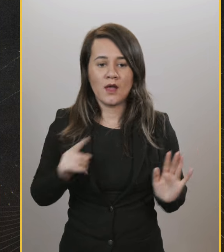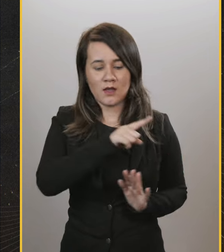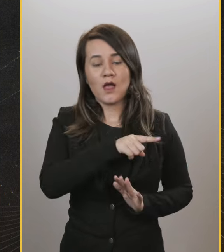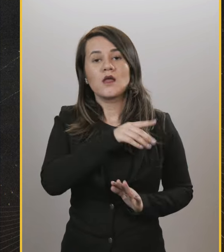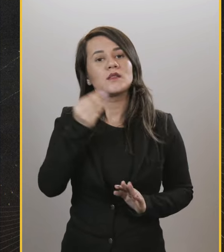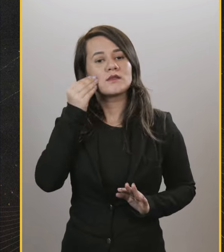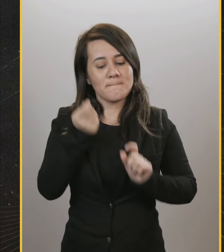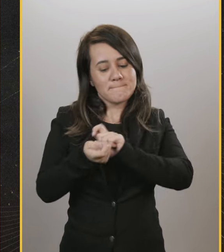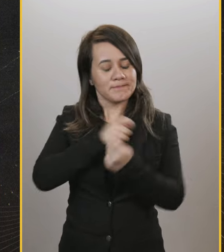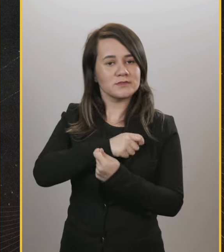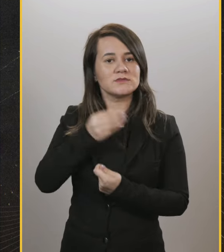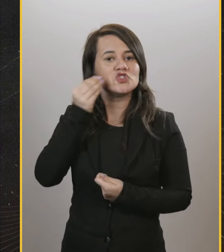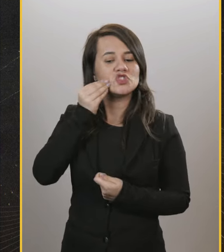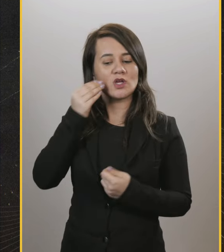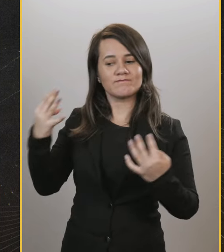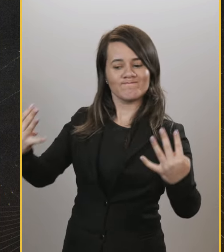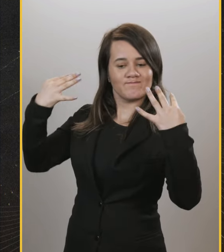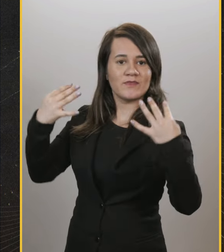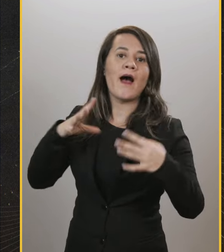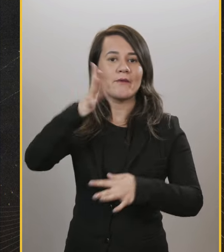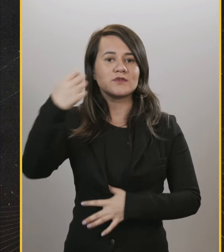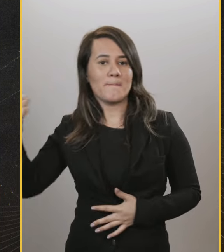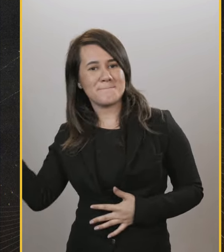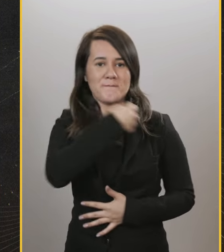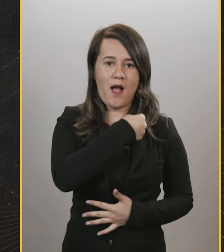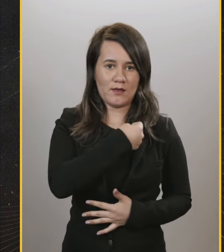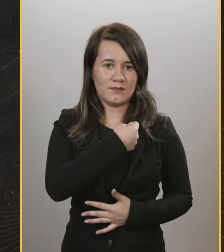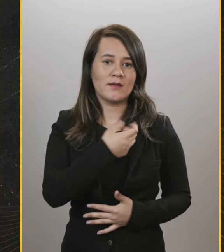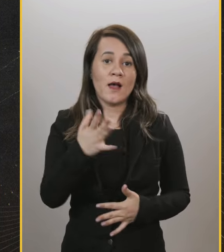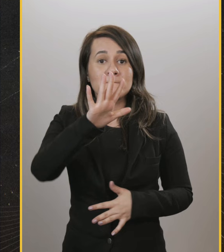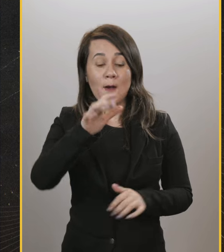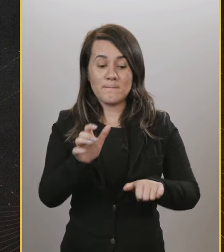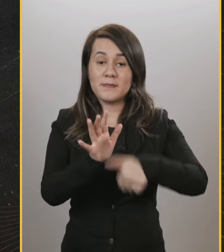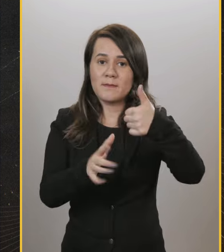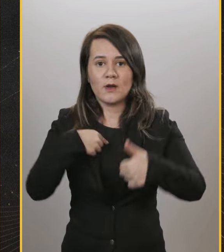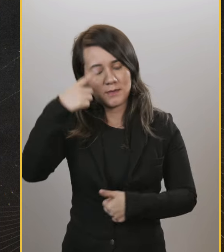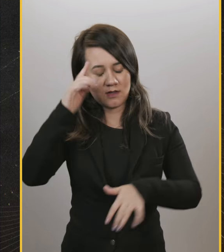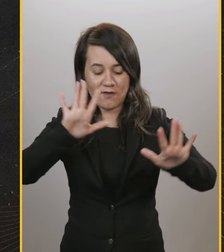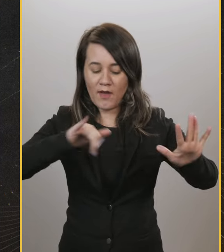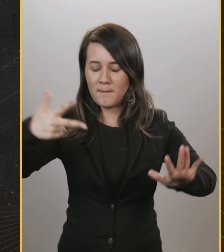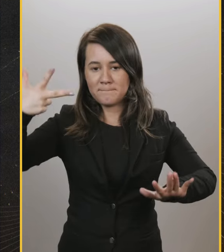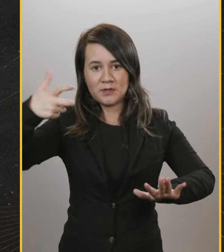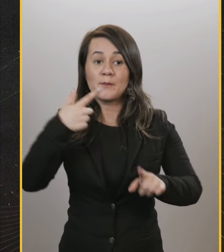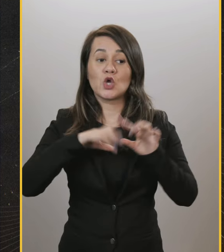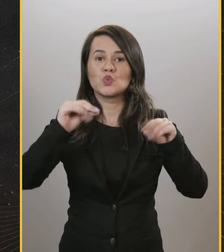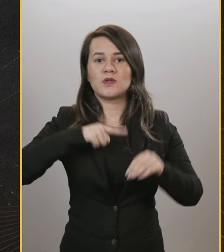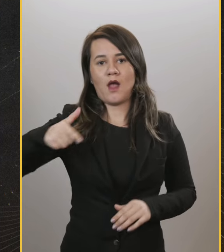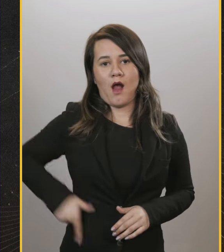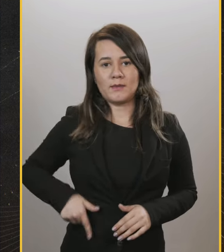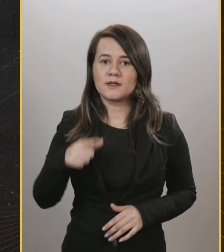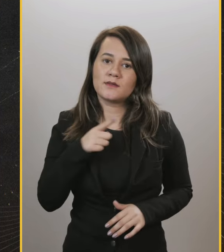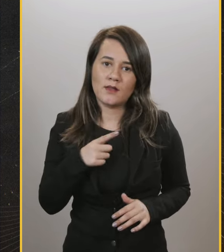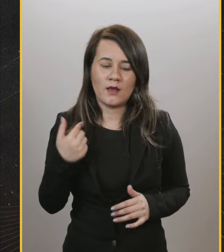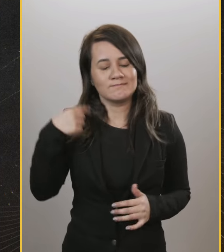que ele não tem nada na cabeça. Mas ele deu um jeito de causar. E aí teve o soco. Na hora que teve o soco, primeiro eu pensei, vai ter uma bala perdida aqui, porque